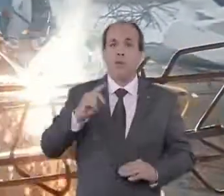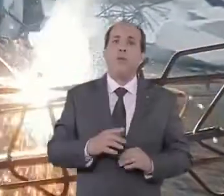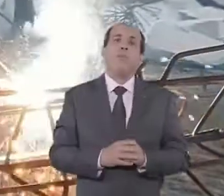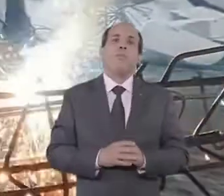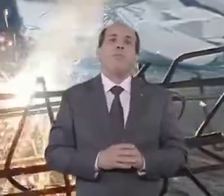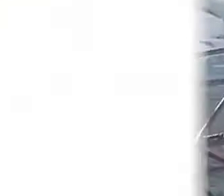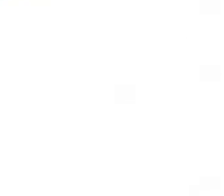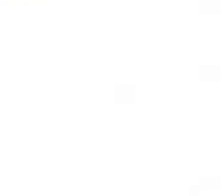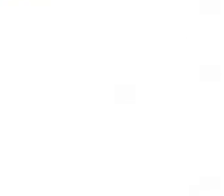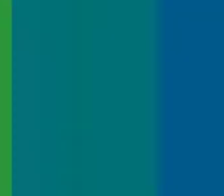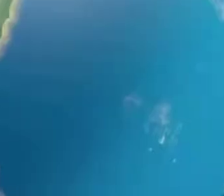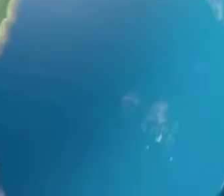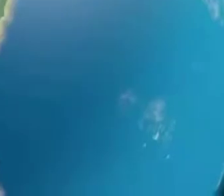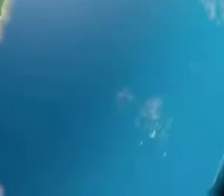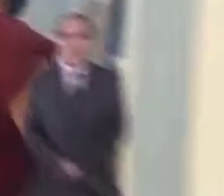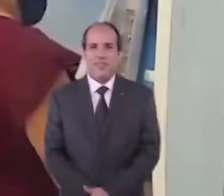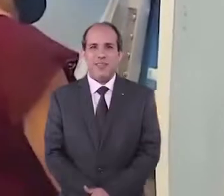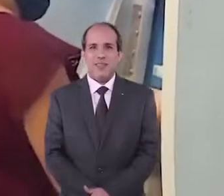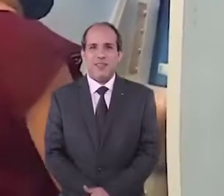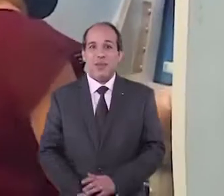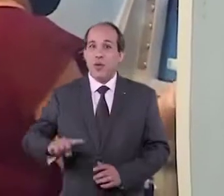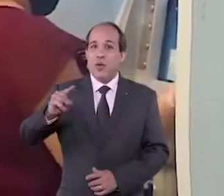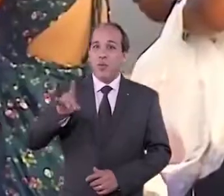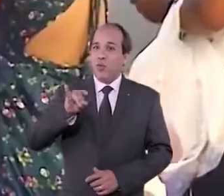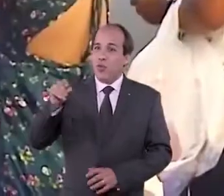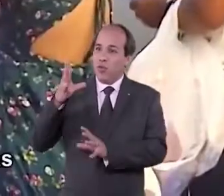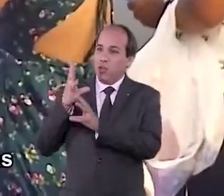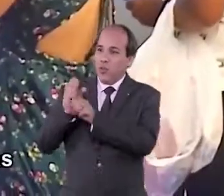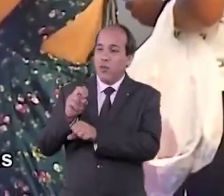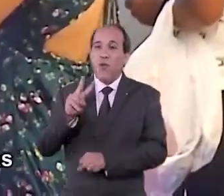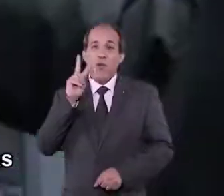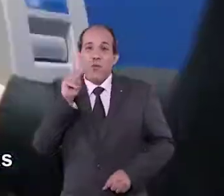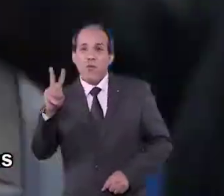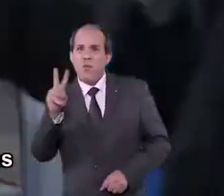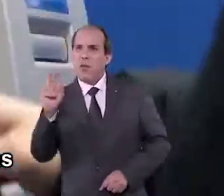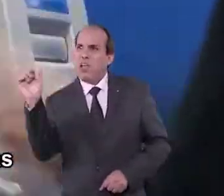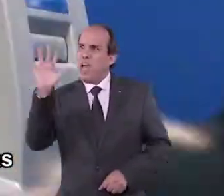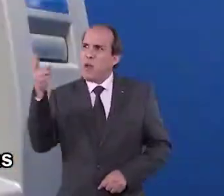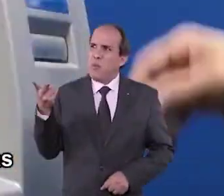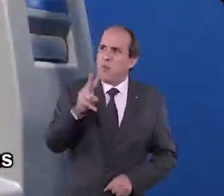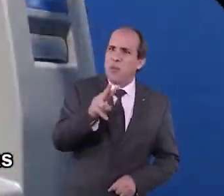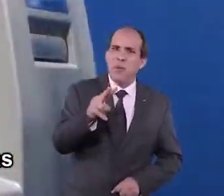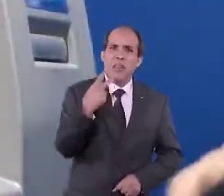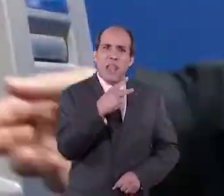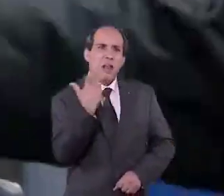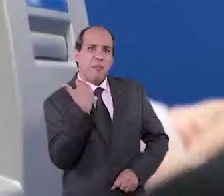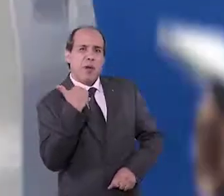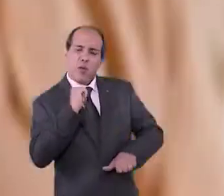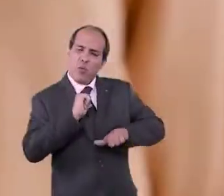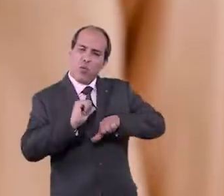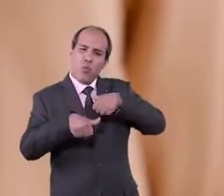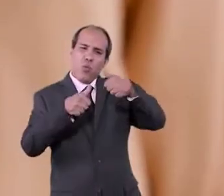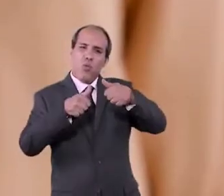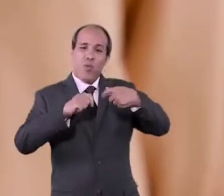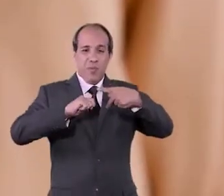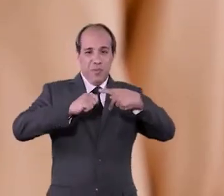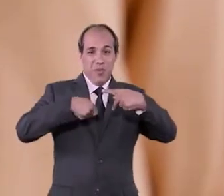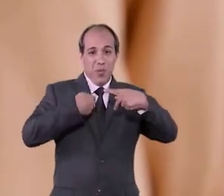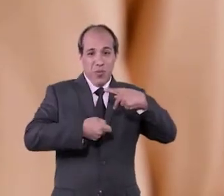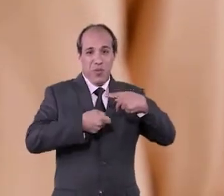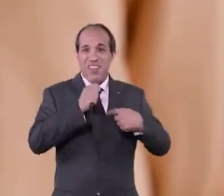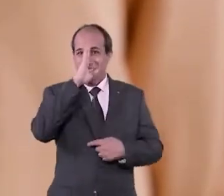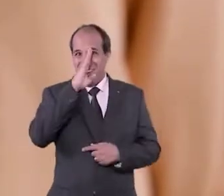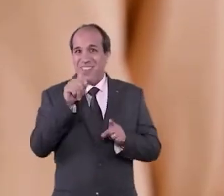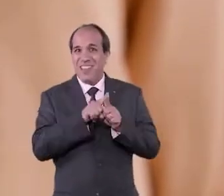mil paulistas. Em mil dias, vimos as caras transferências bancárias serem substituídas pelo